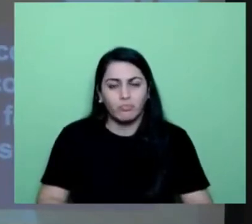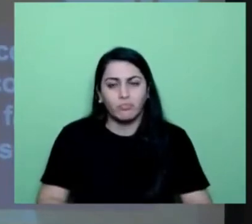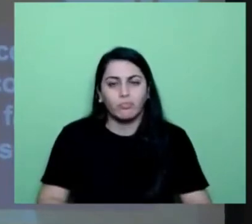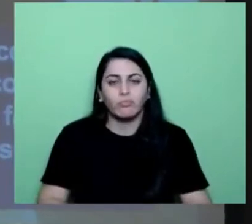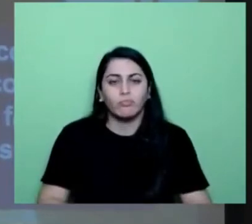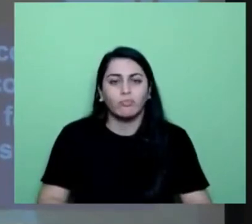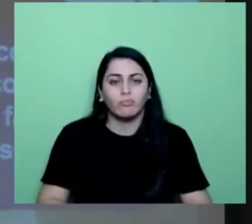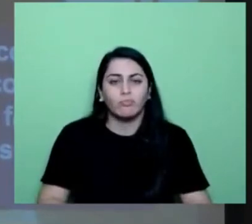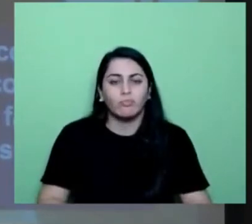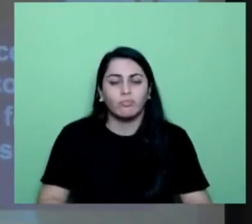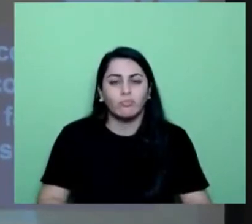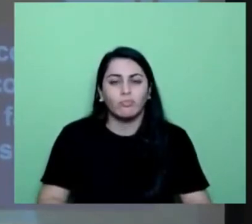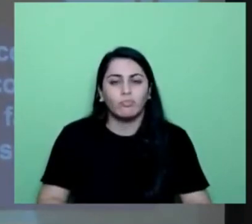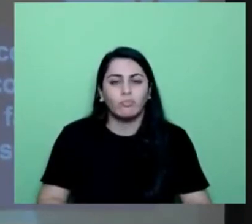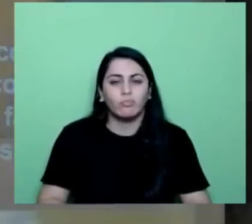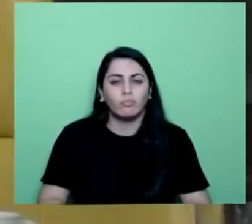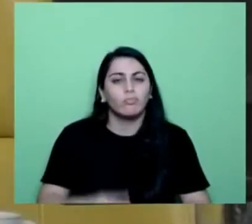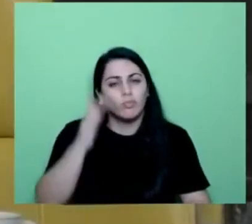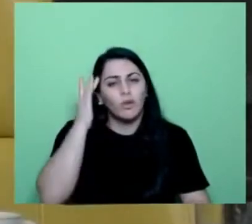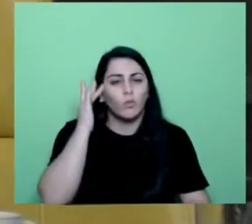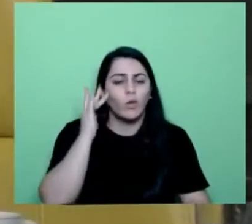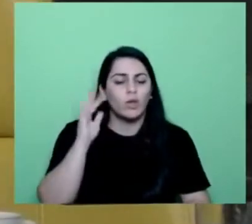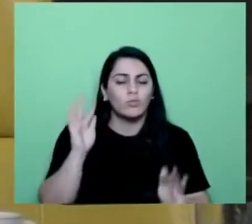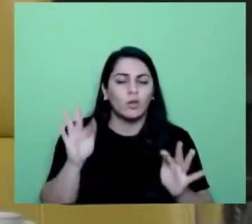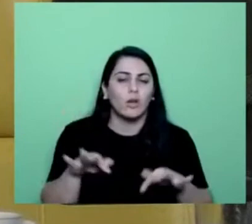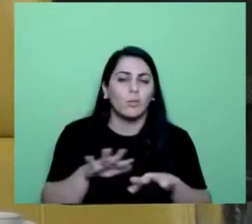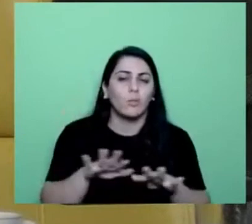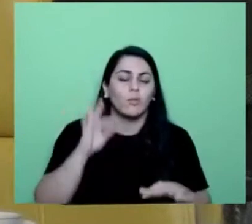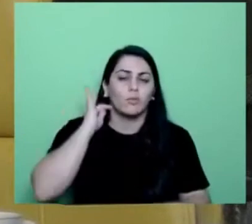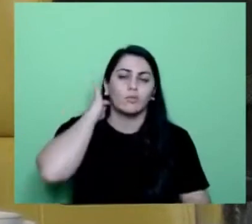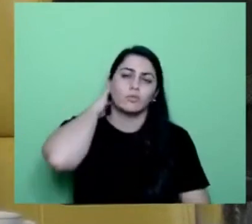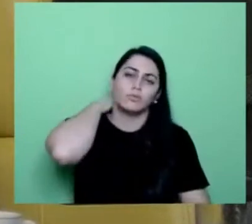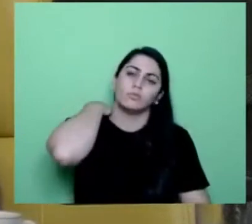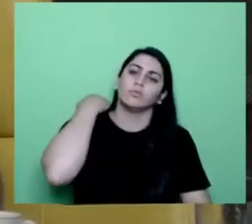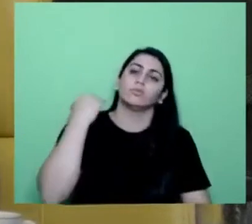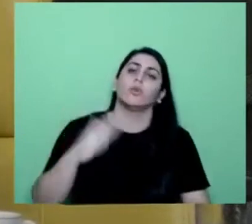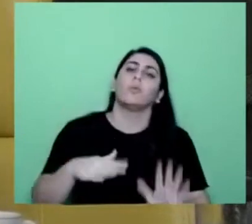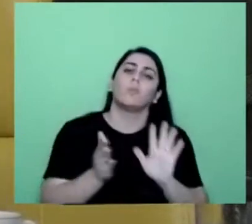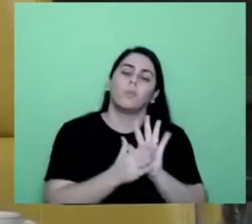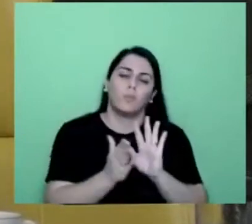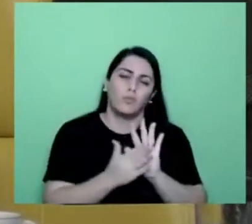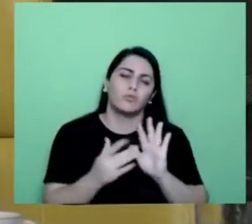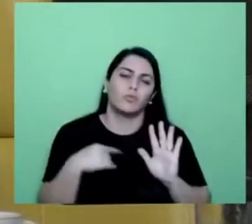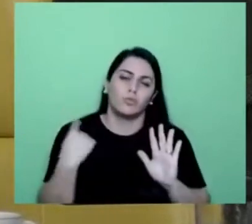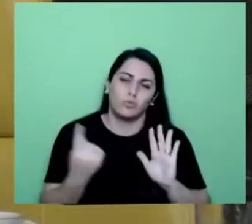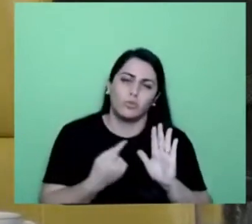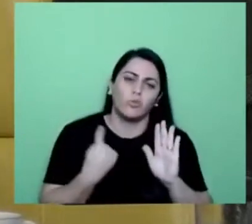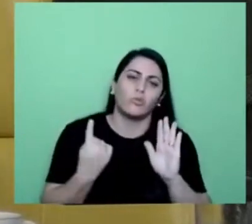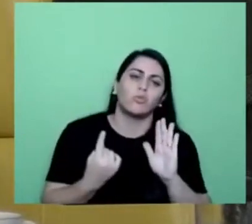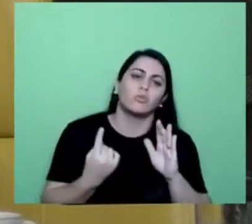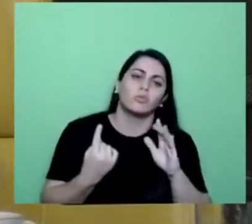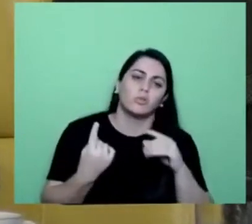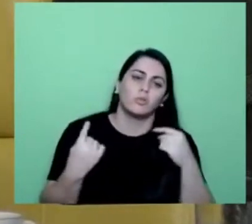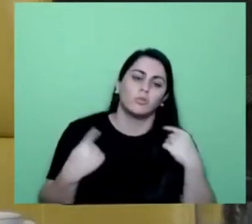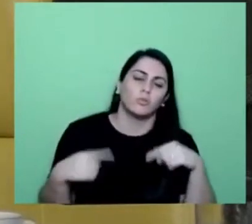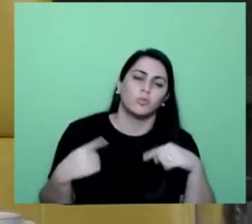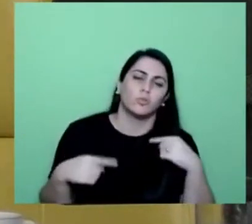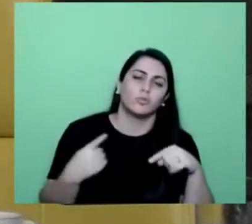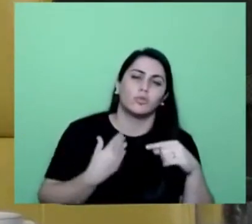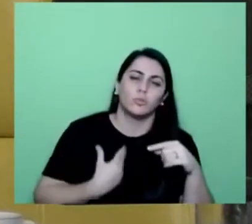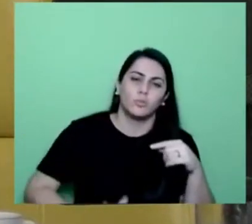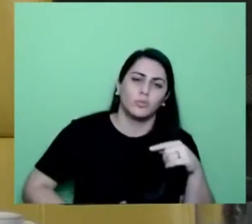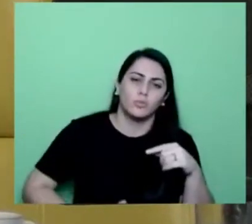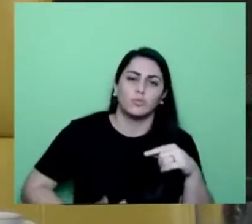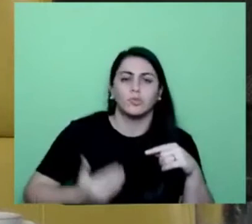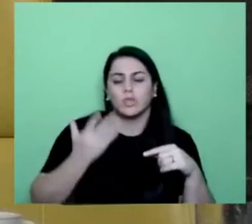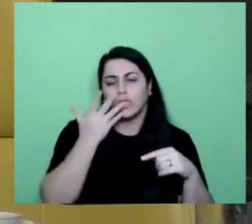Eu acho que também acabou. Seria mais a proposta nossa de políticas públicas já, criança